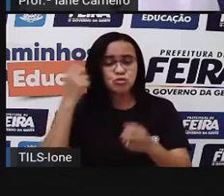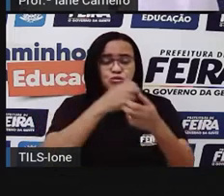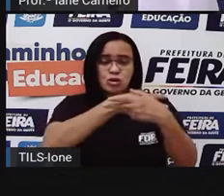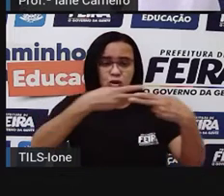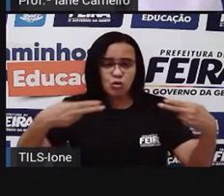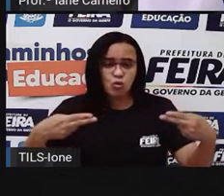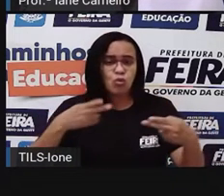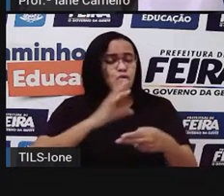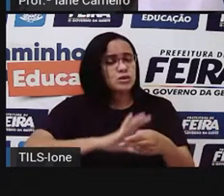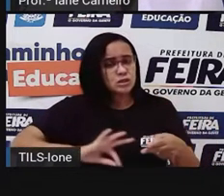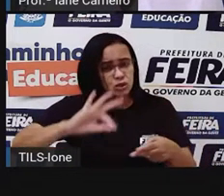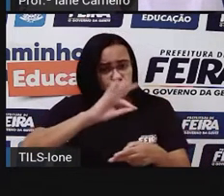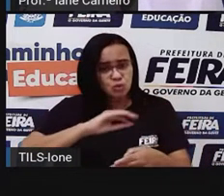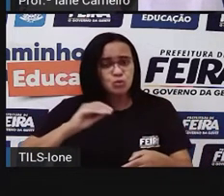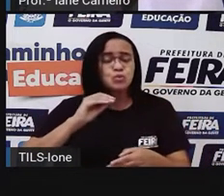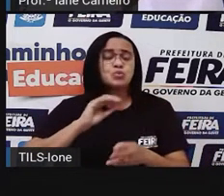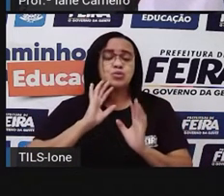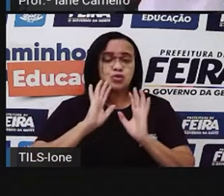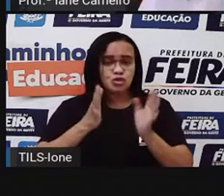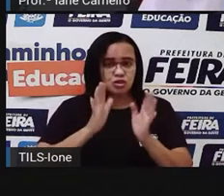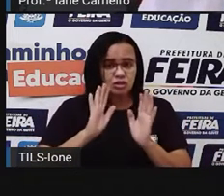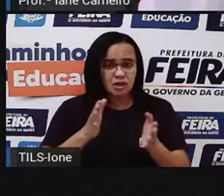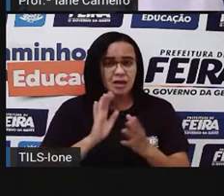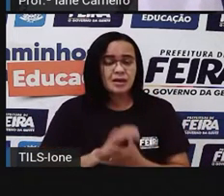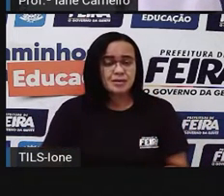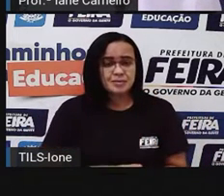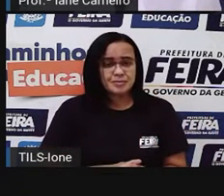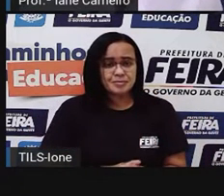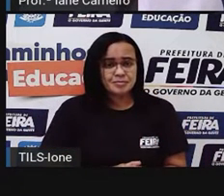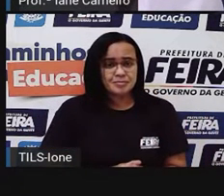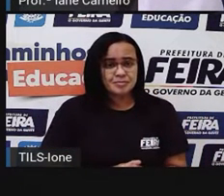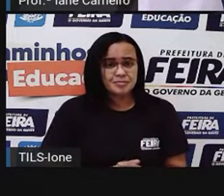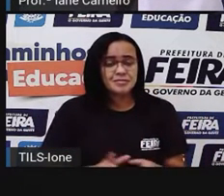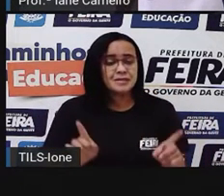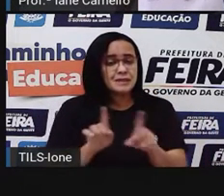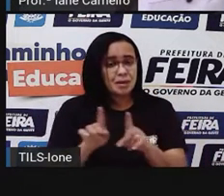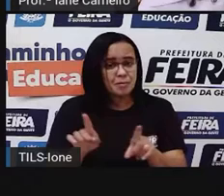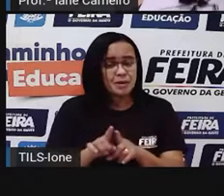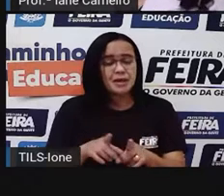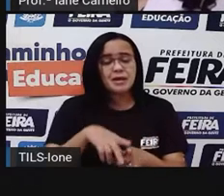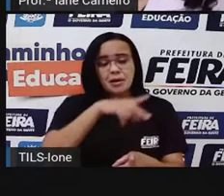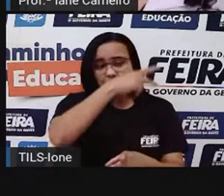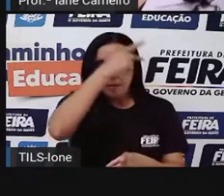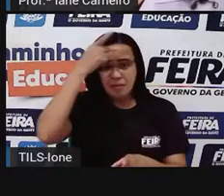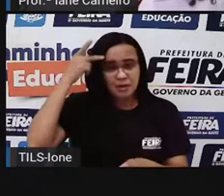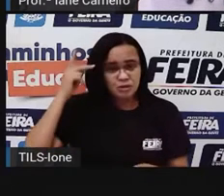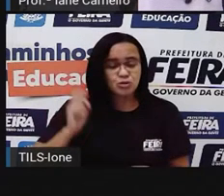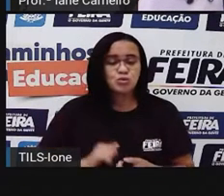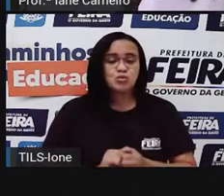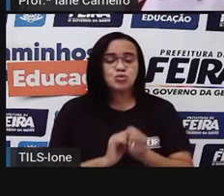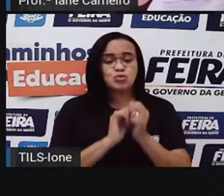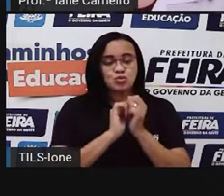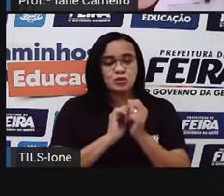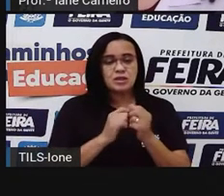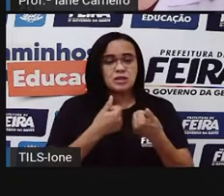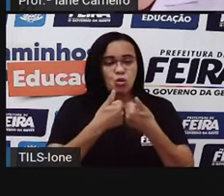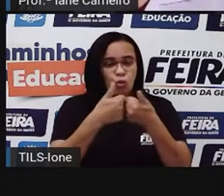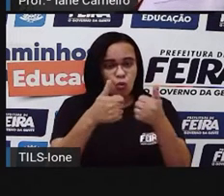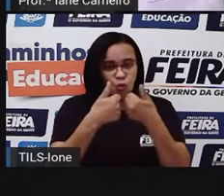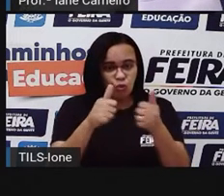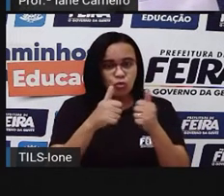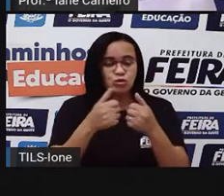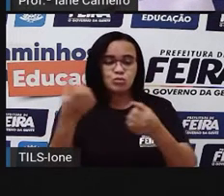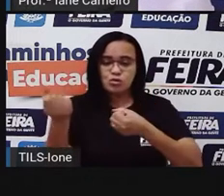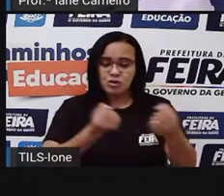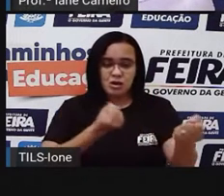veículos próprios para transportar as pessoas, passageiros, né? Outros são veículos próprios, né? A